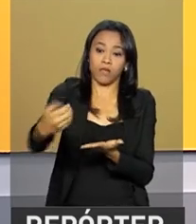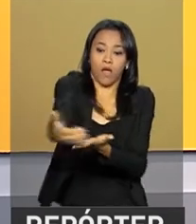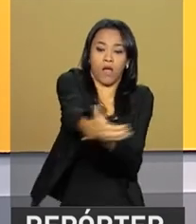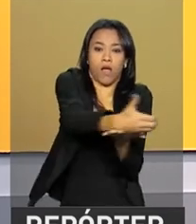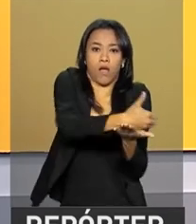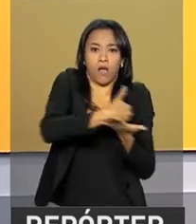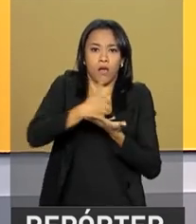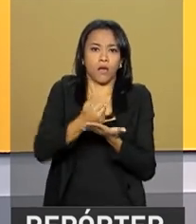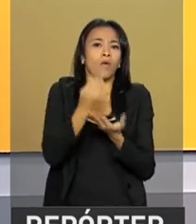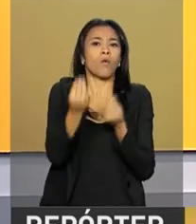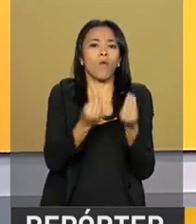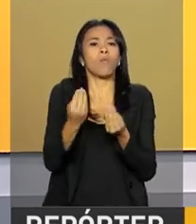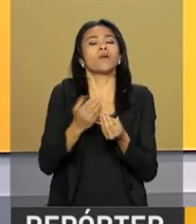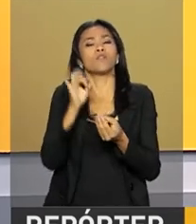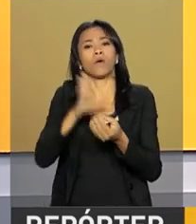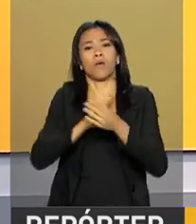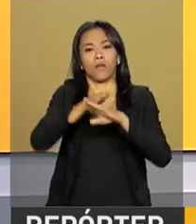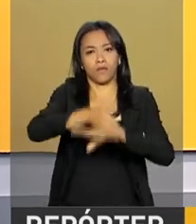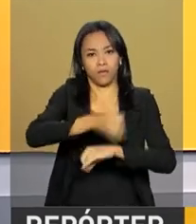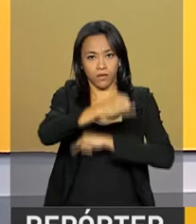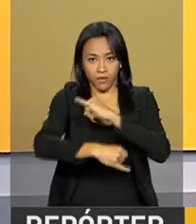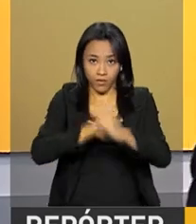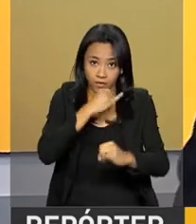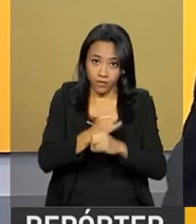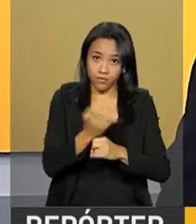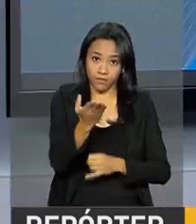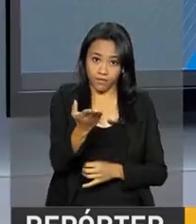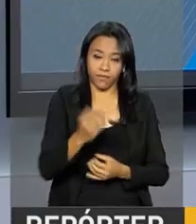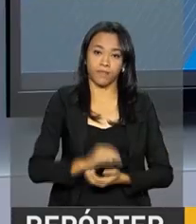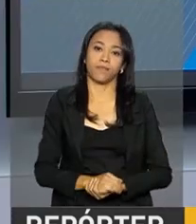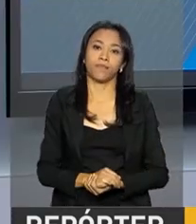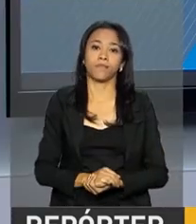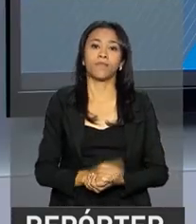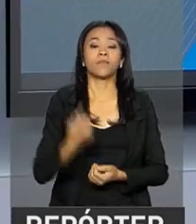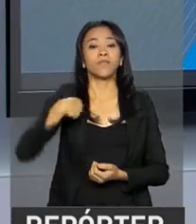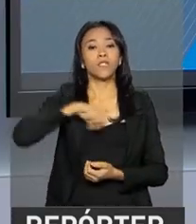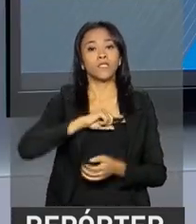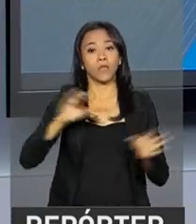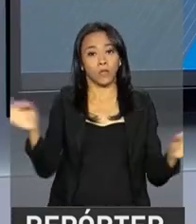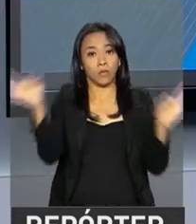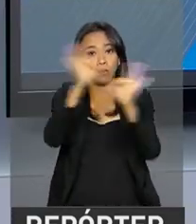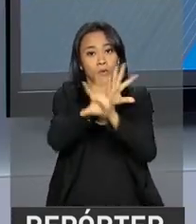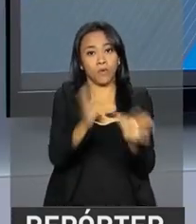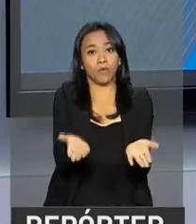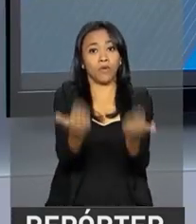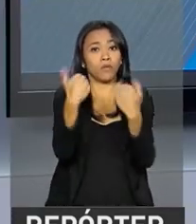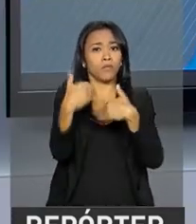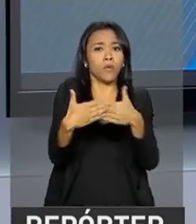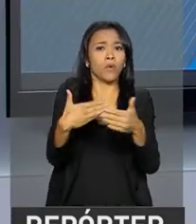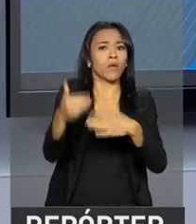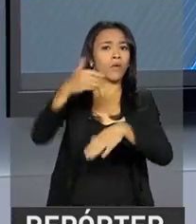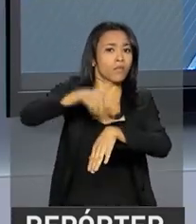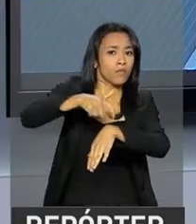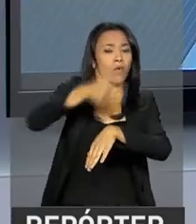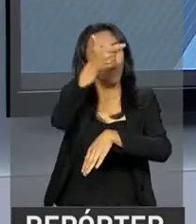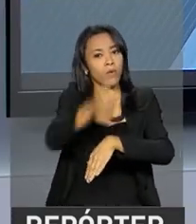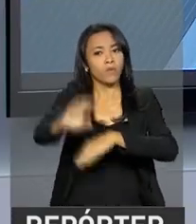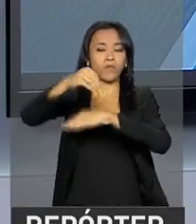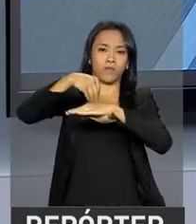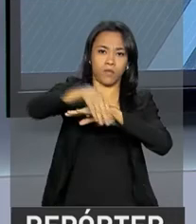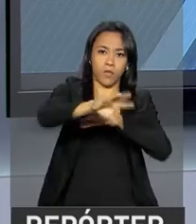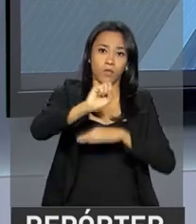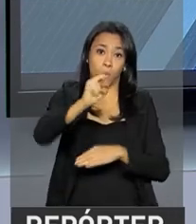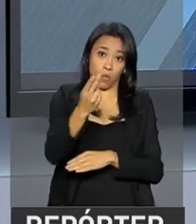basta acessar a página do E-Social na internet. E nós ficamos por aqui, voltamos a qualquer momento com outras informações